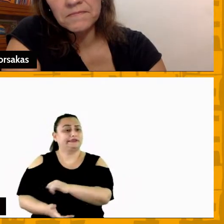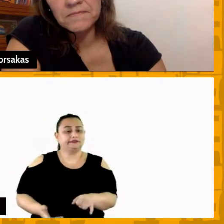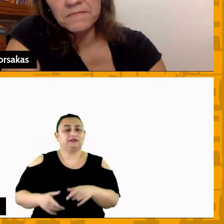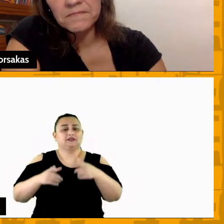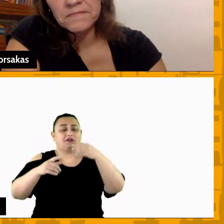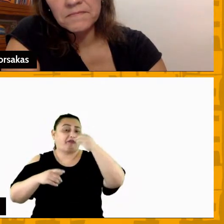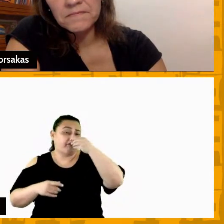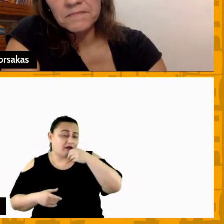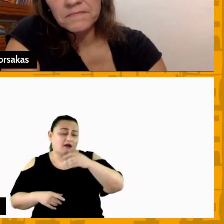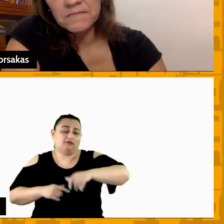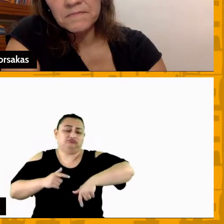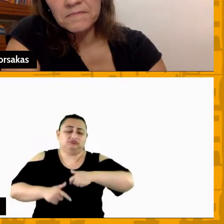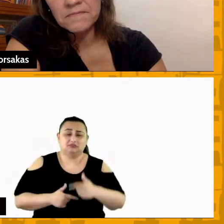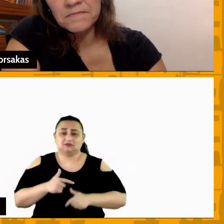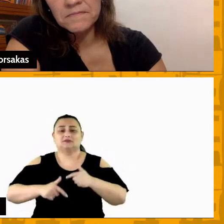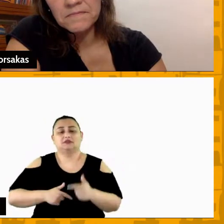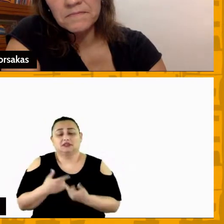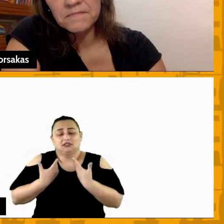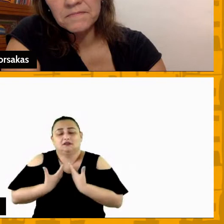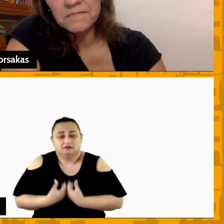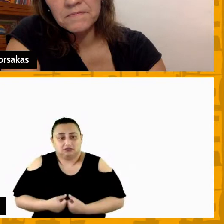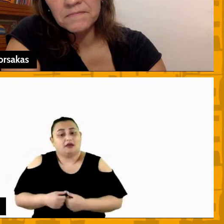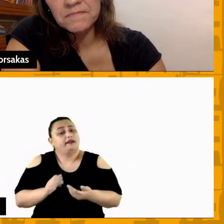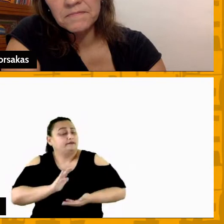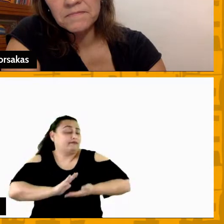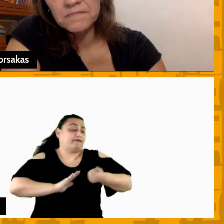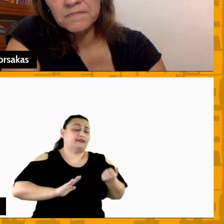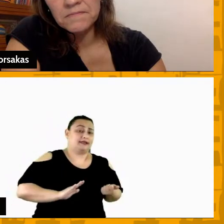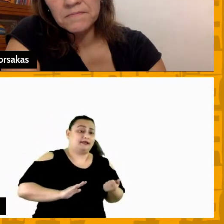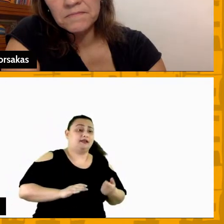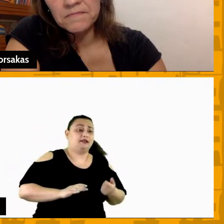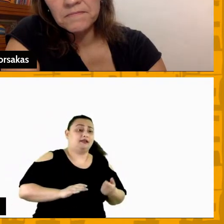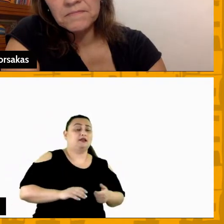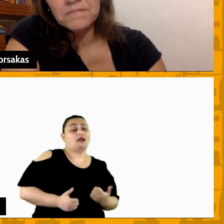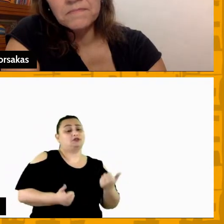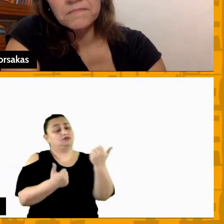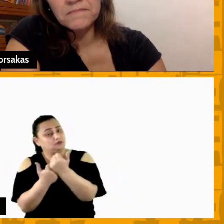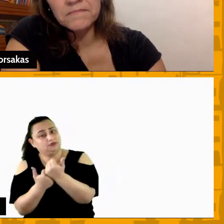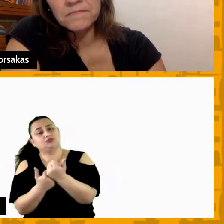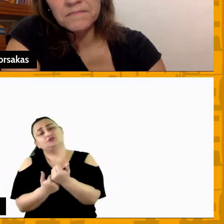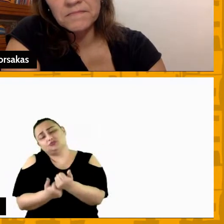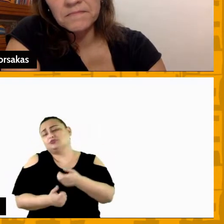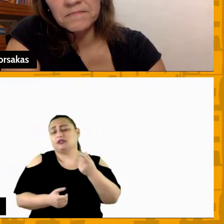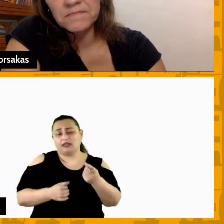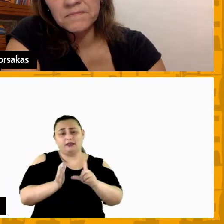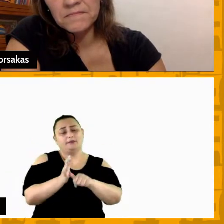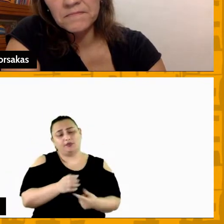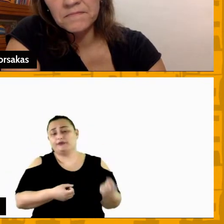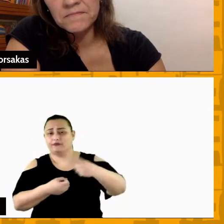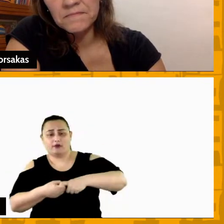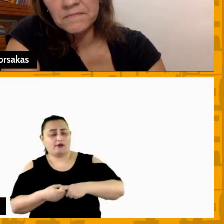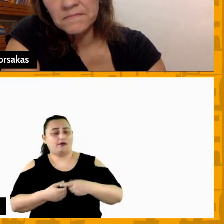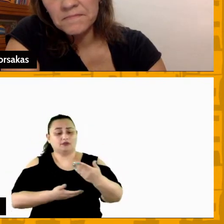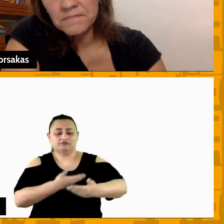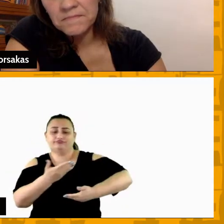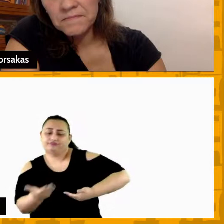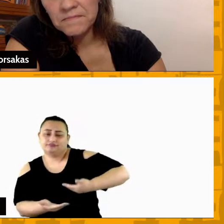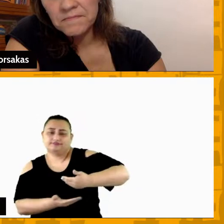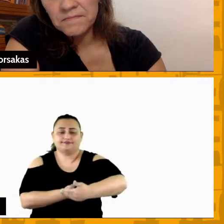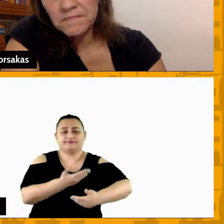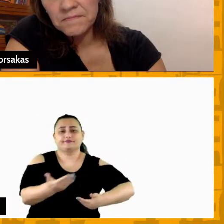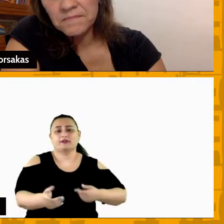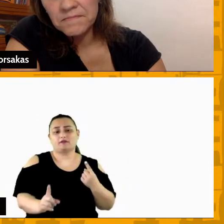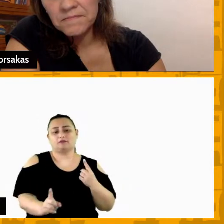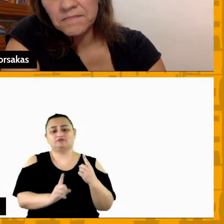a produção se ele cansar ele sai um pouco o outro entra e naturalmente acontece um rodízio dos jogadores